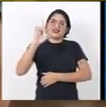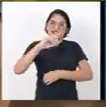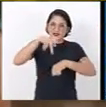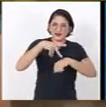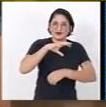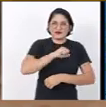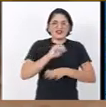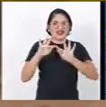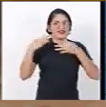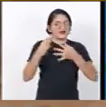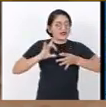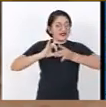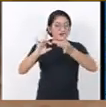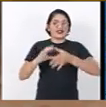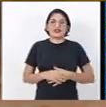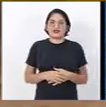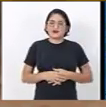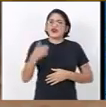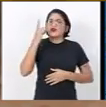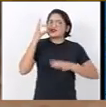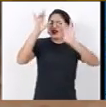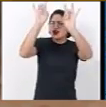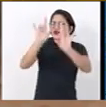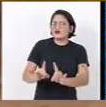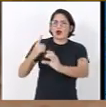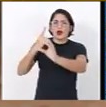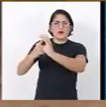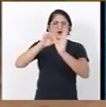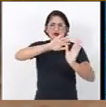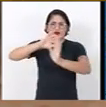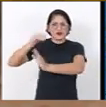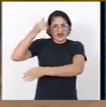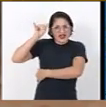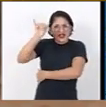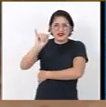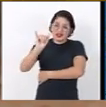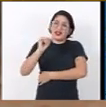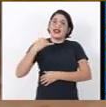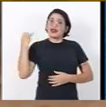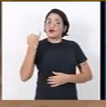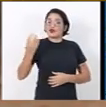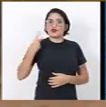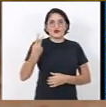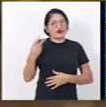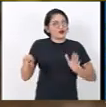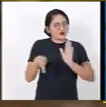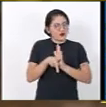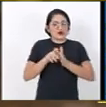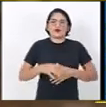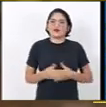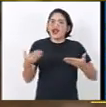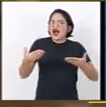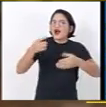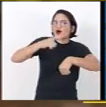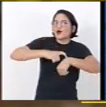Família e Liberdade. Um dia especial para afastar qualquer ameaça vermelha que nos distancia de nossos valores. Chegou o